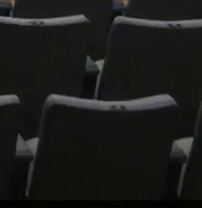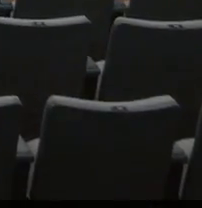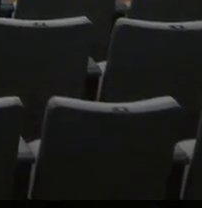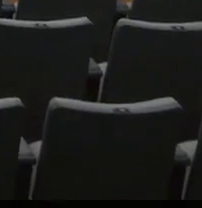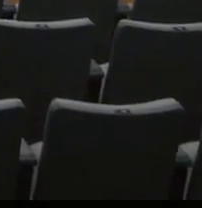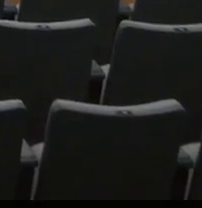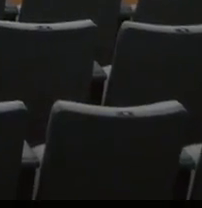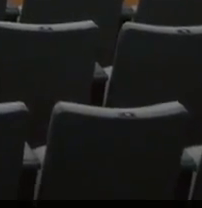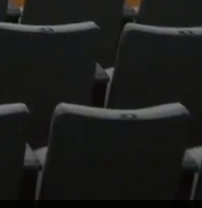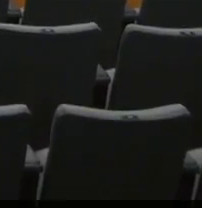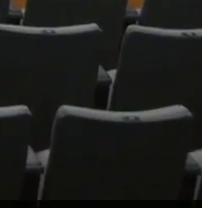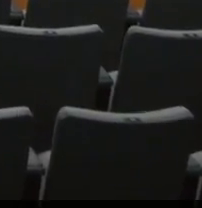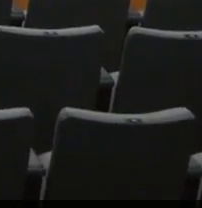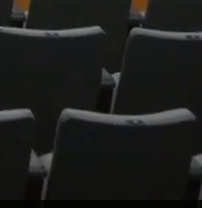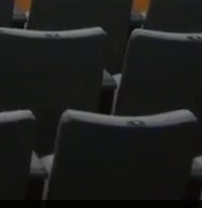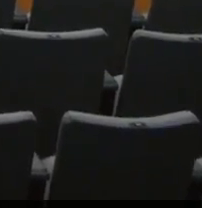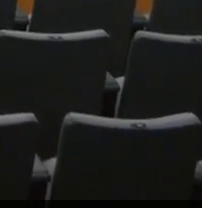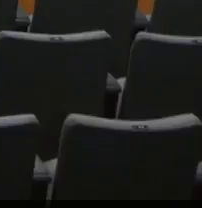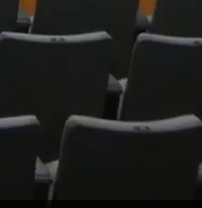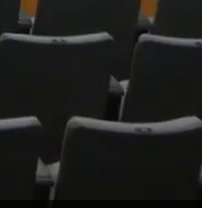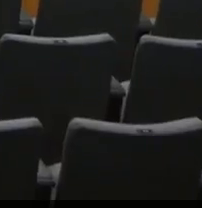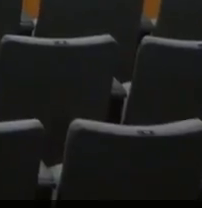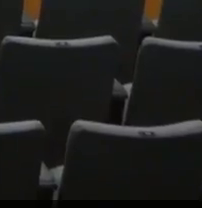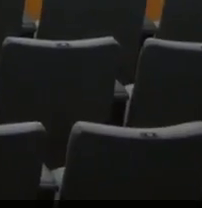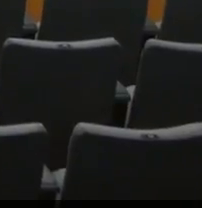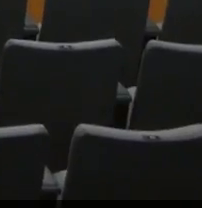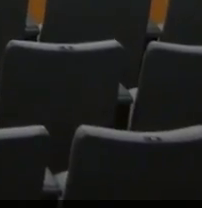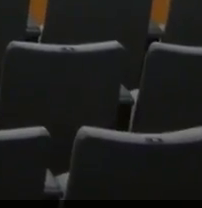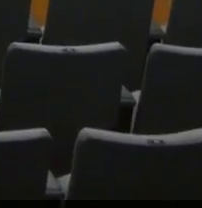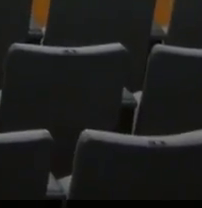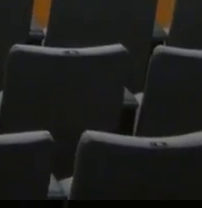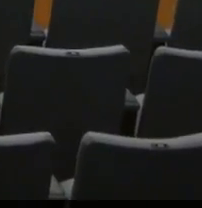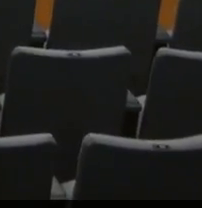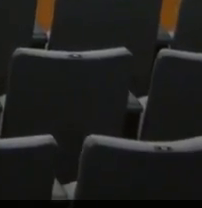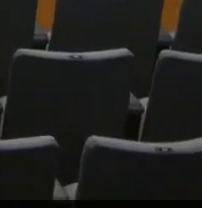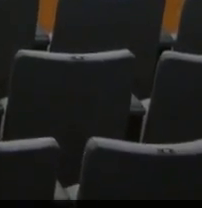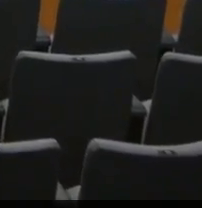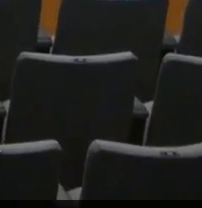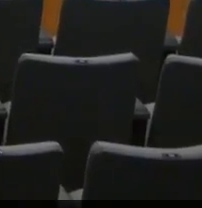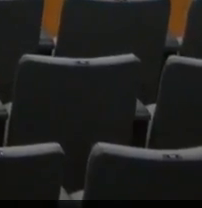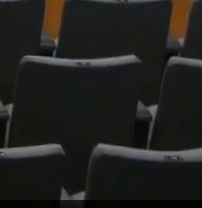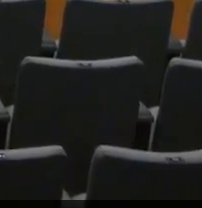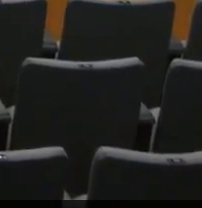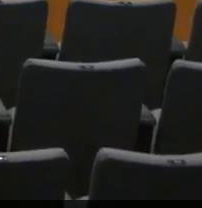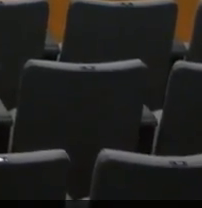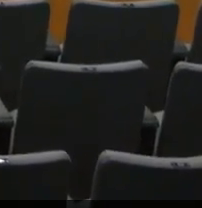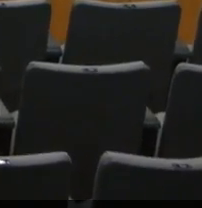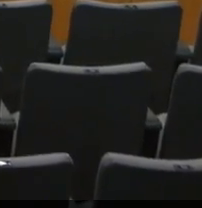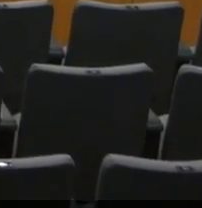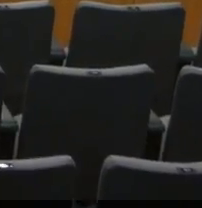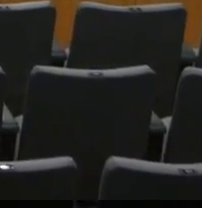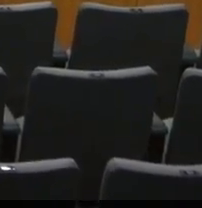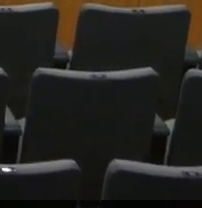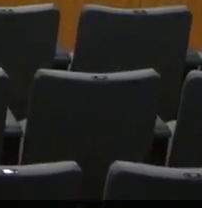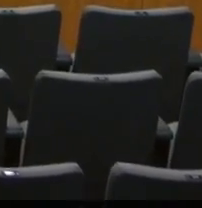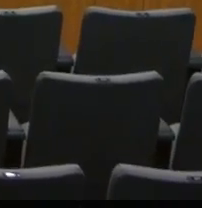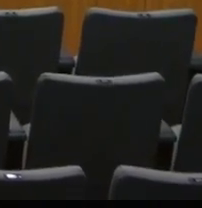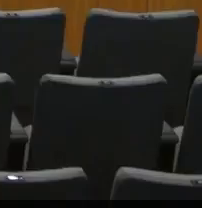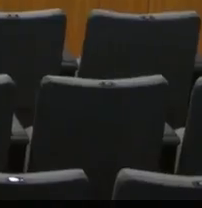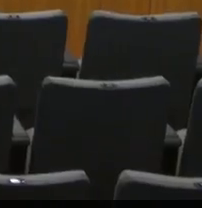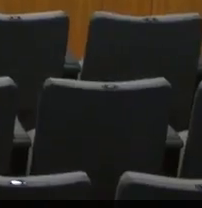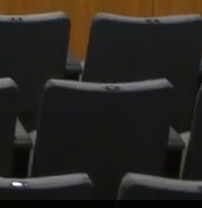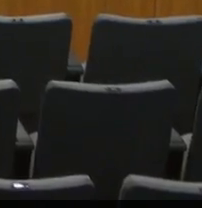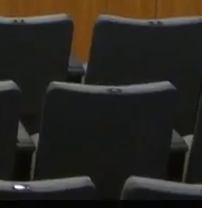Legislativa Ordinária da 19ª Legislatura. Registro a presença dos deputados.